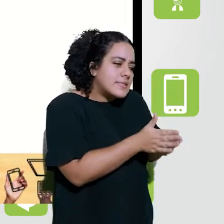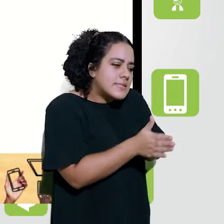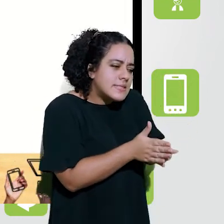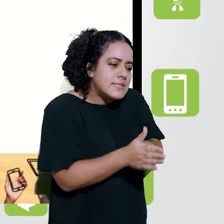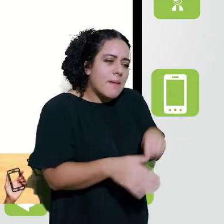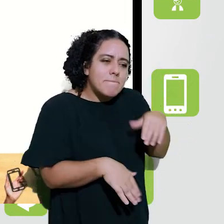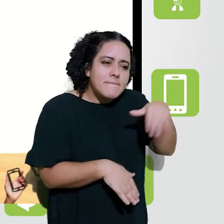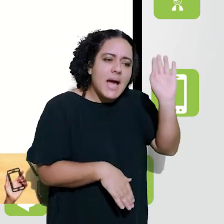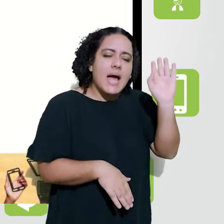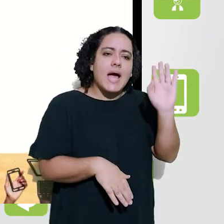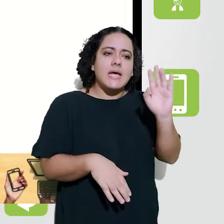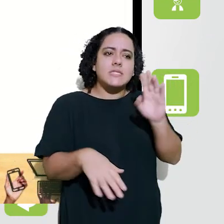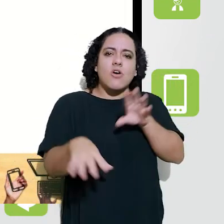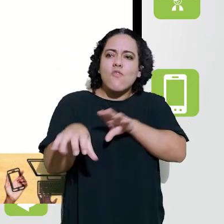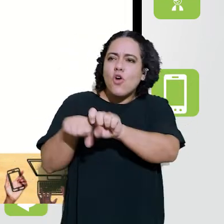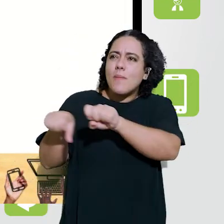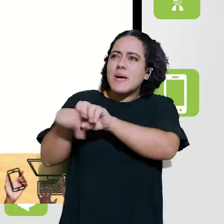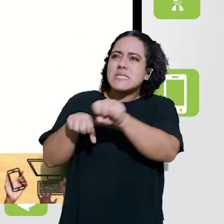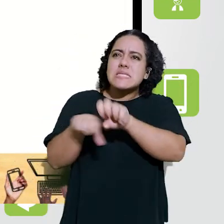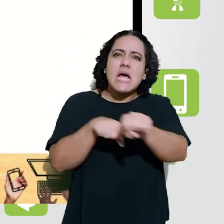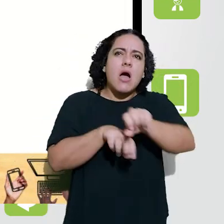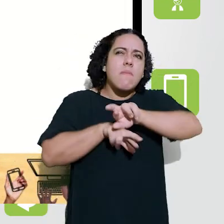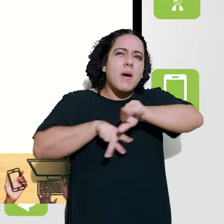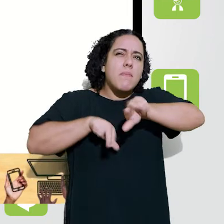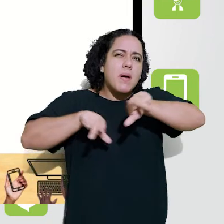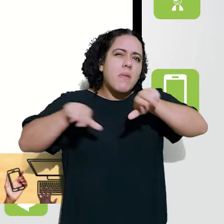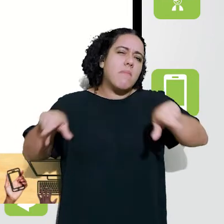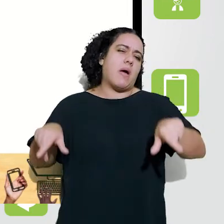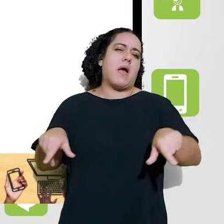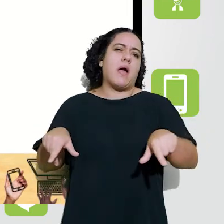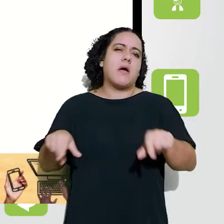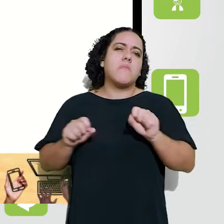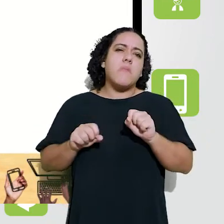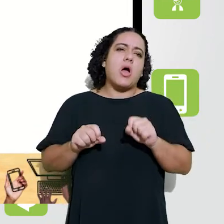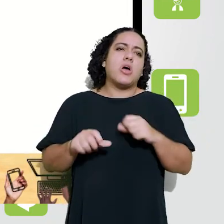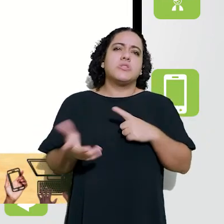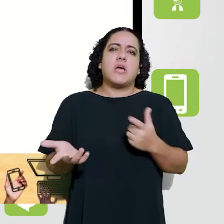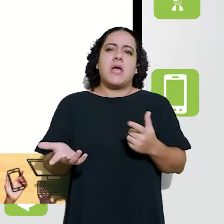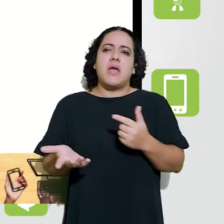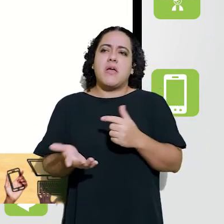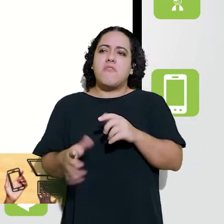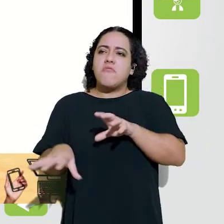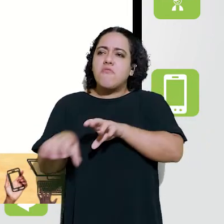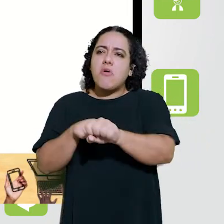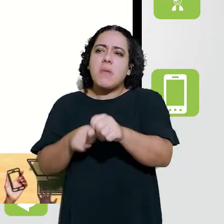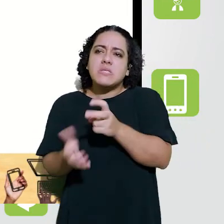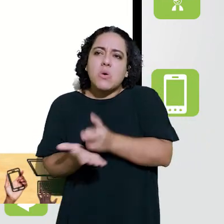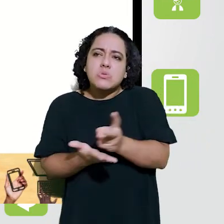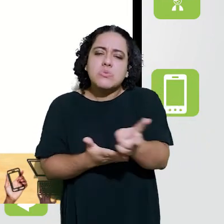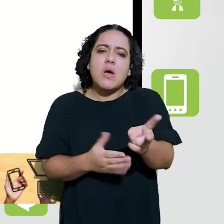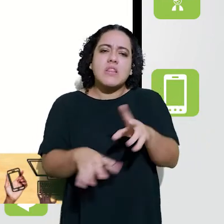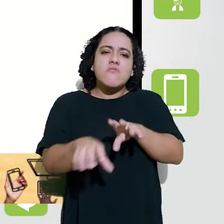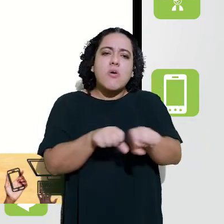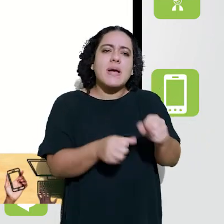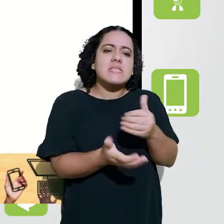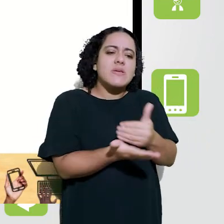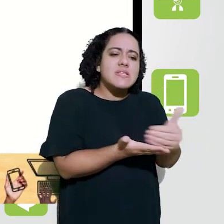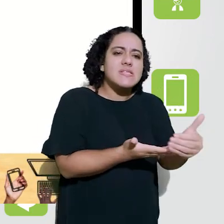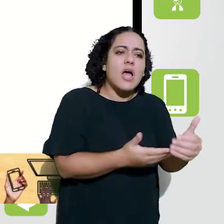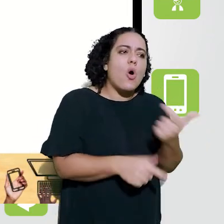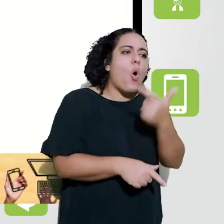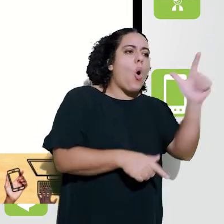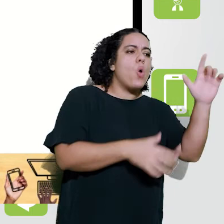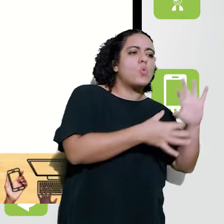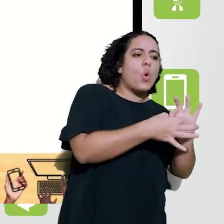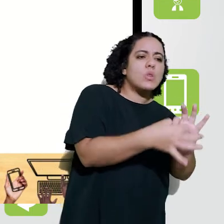saberes, rever as nossas práticas, buscar cada vez mais formação, seja ela formação incontinuada, seja ela formação